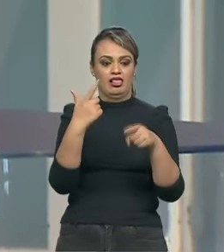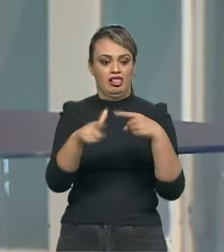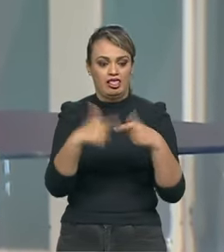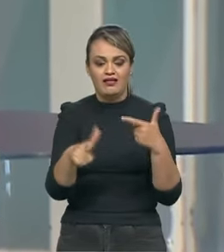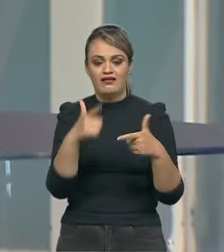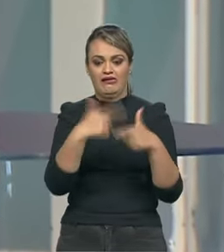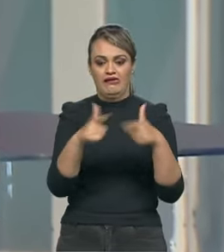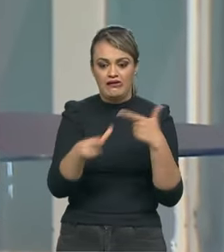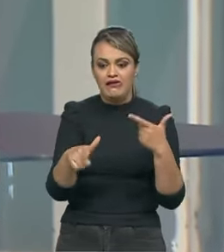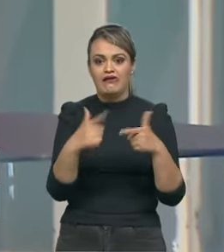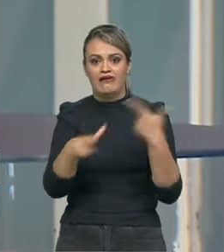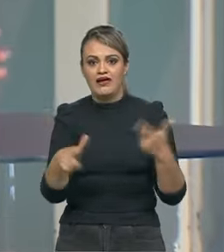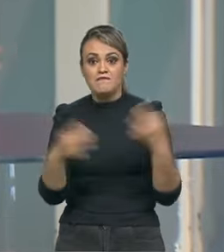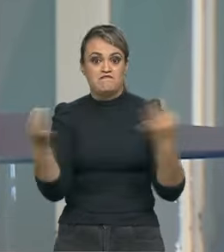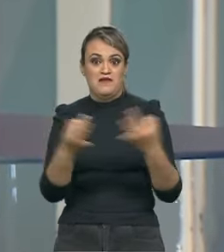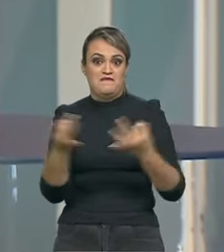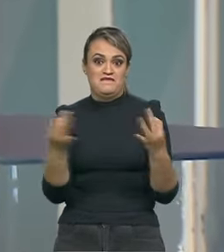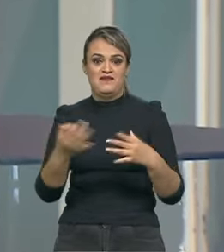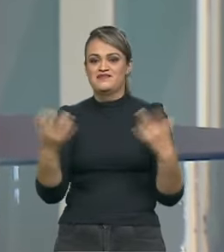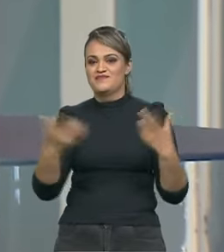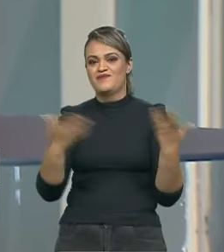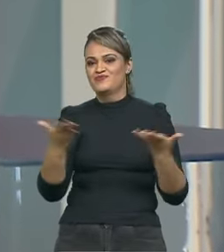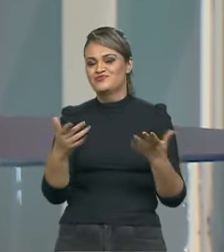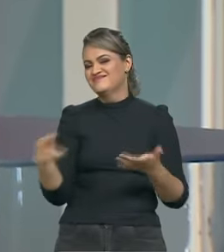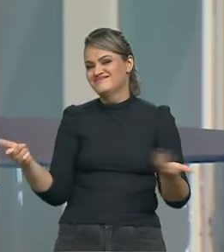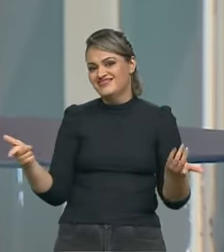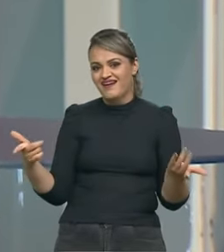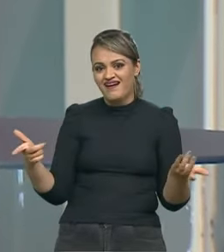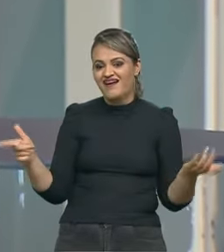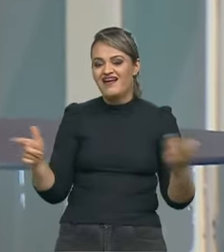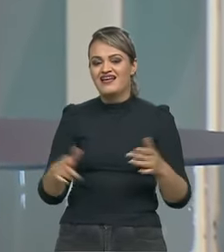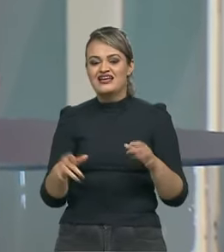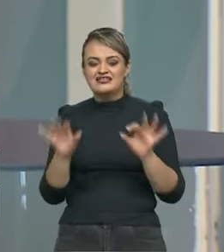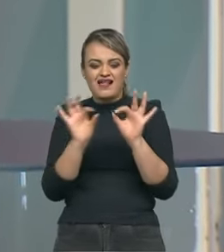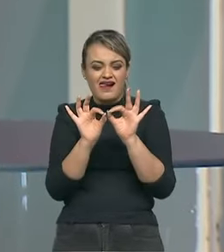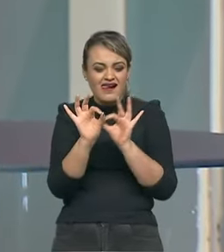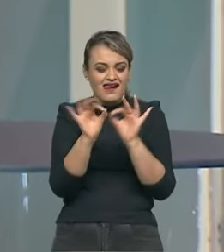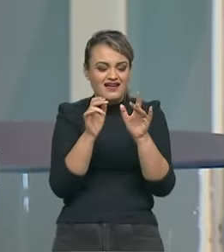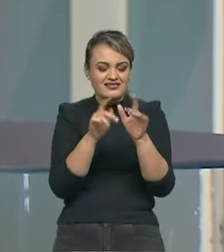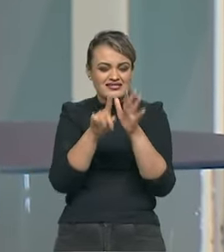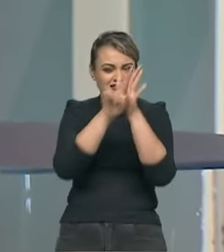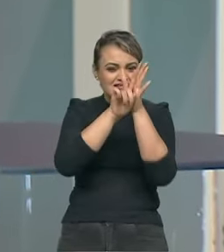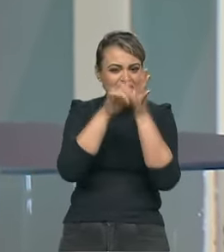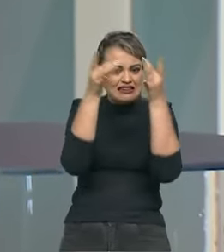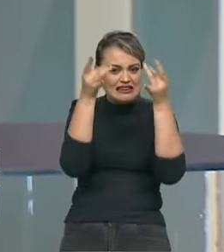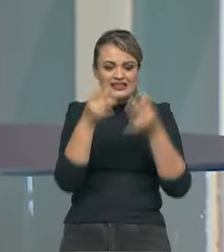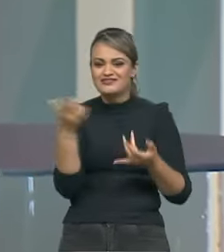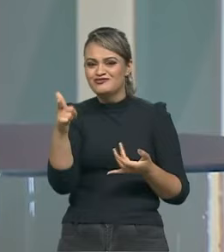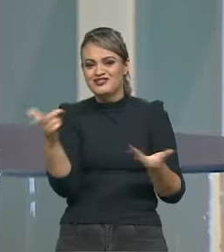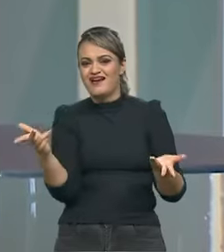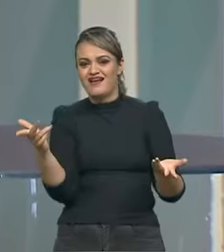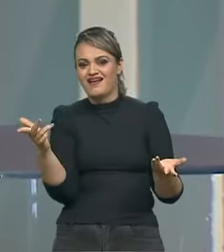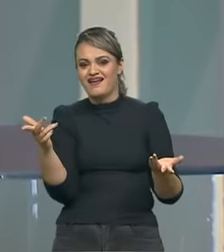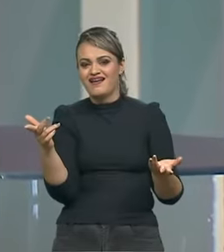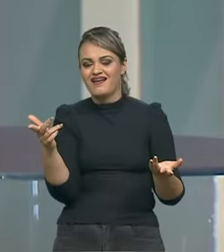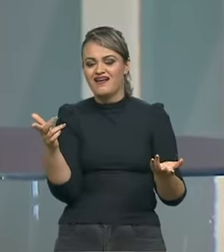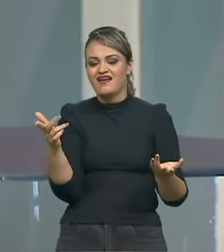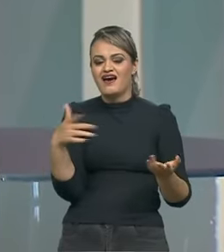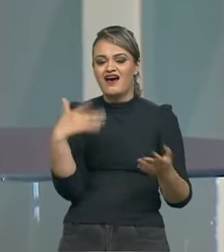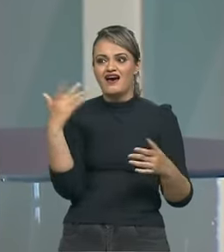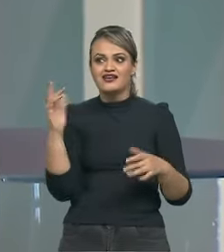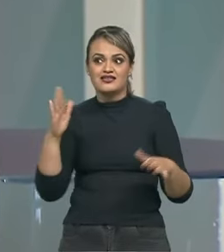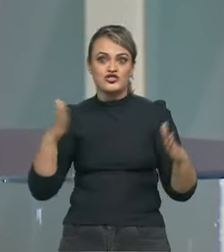Os carros não eram perfeitos que nem hoje. Não tem a telemetria que tem hoje. Sabe? Então, sabe, aí